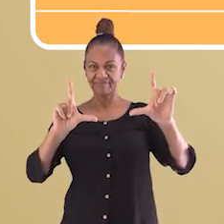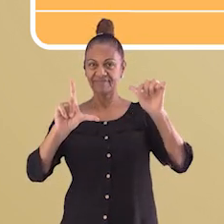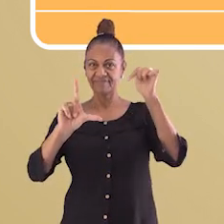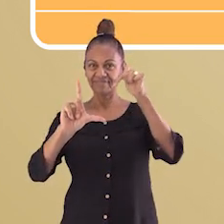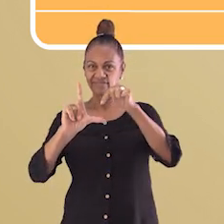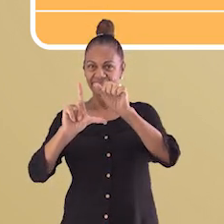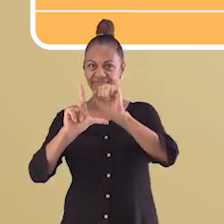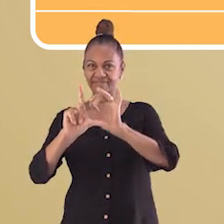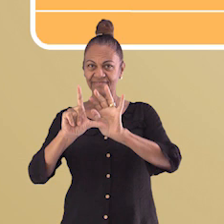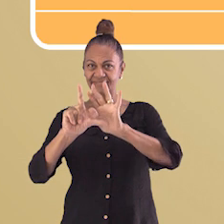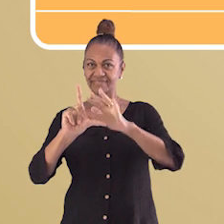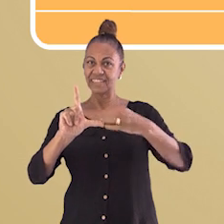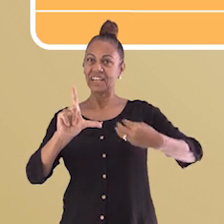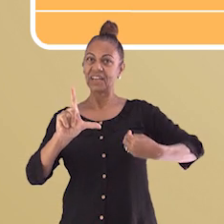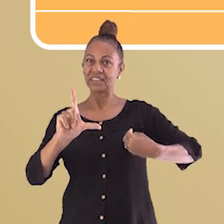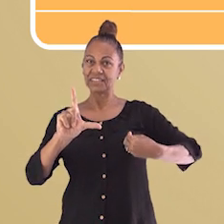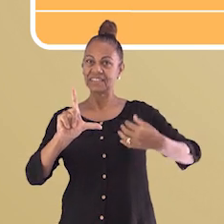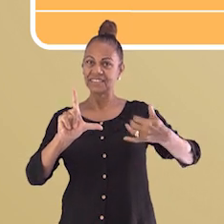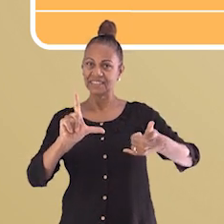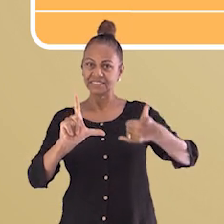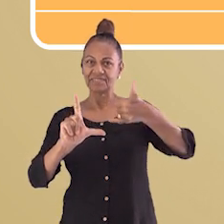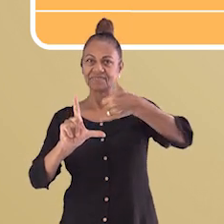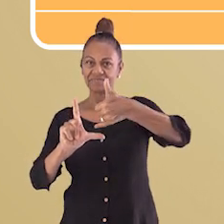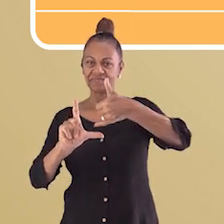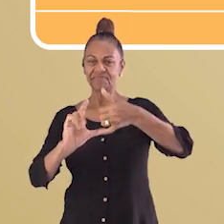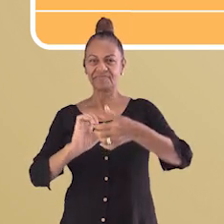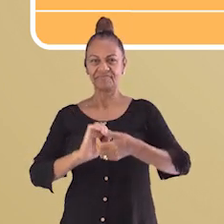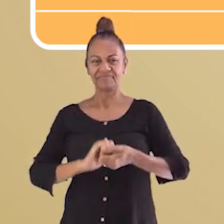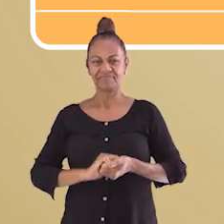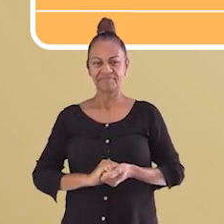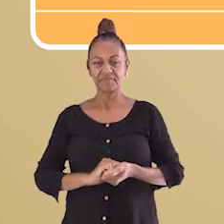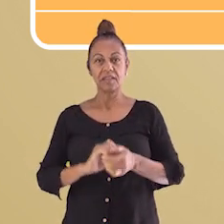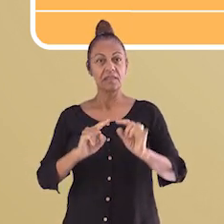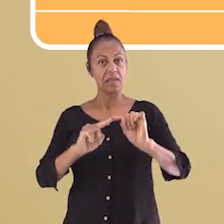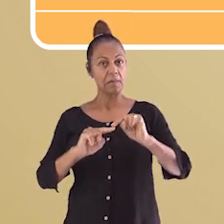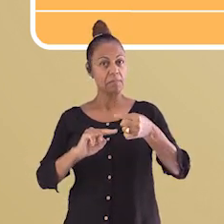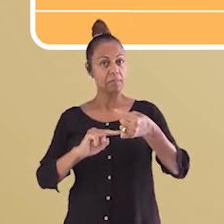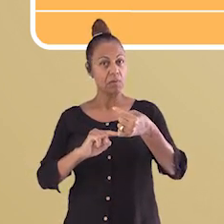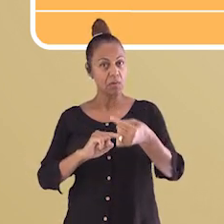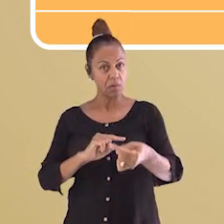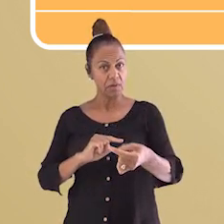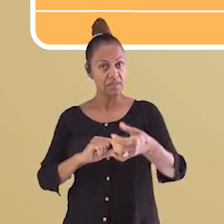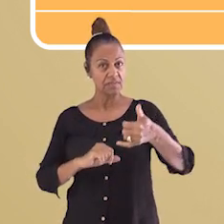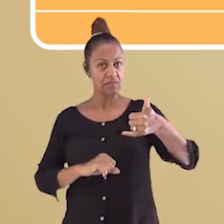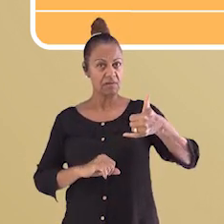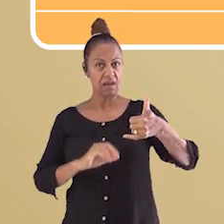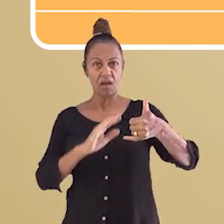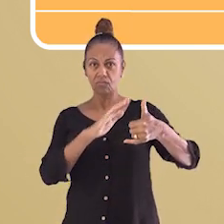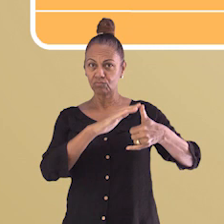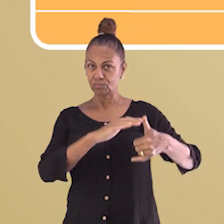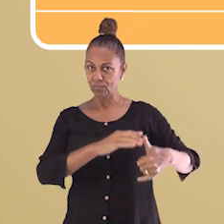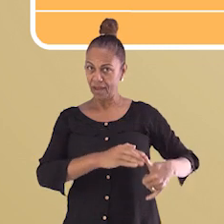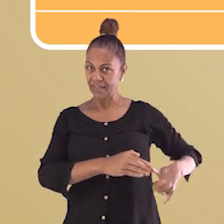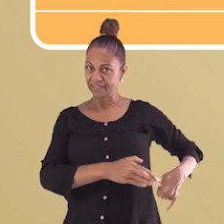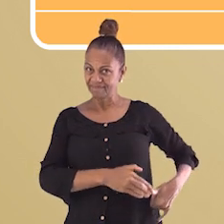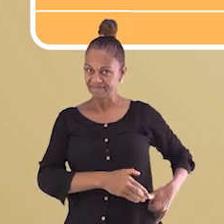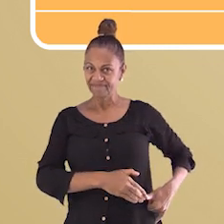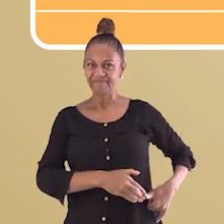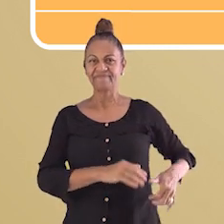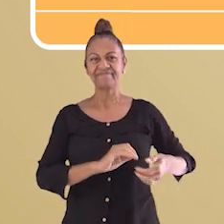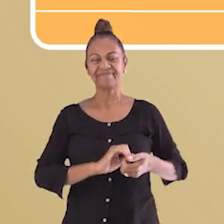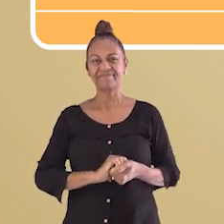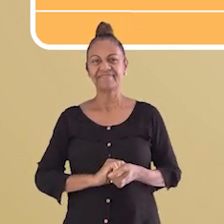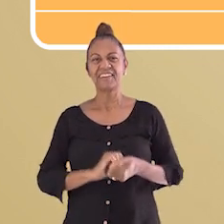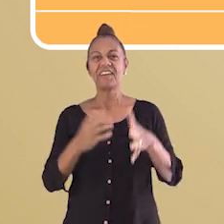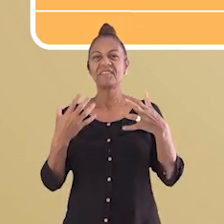sua tela para marcar a sua presença aqui com a gente. Depois guarda esse celular, hein? Agora vamos aprender